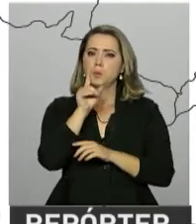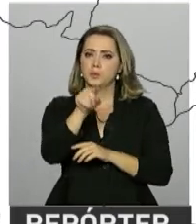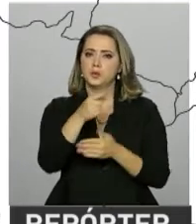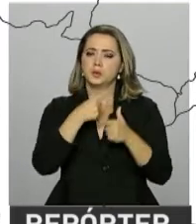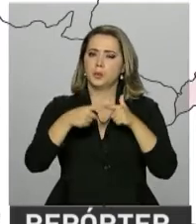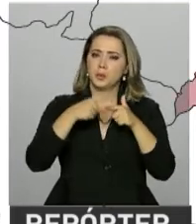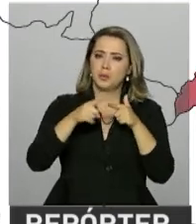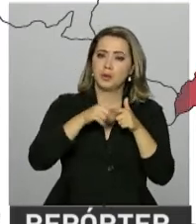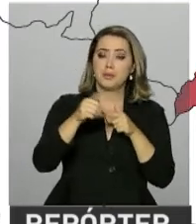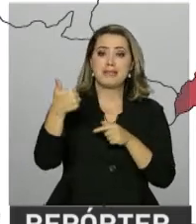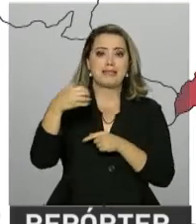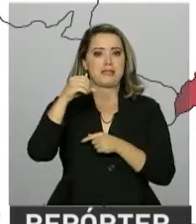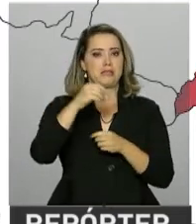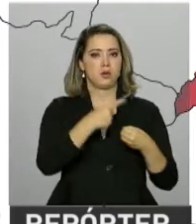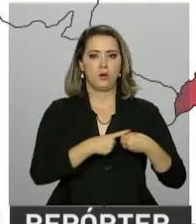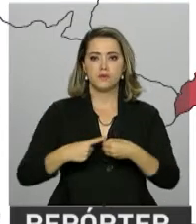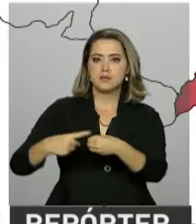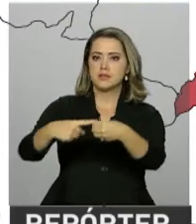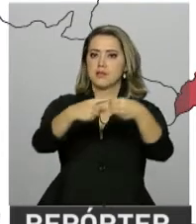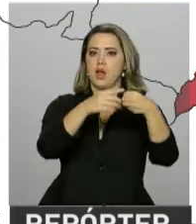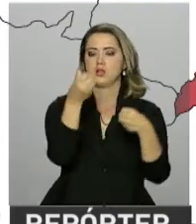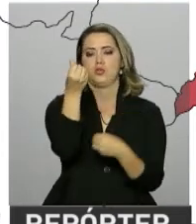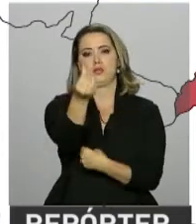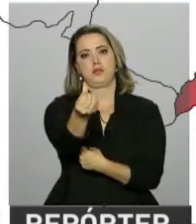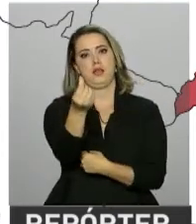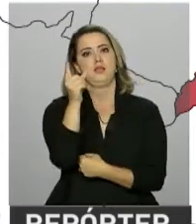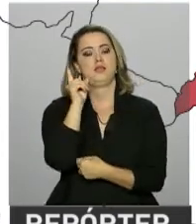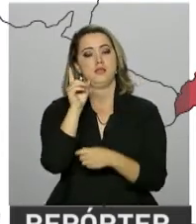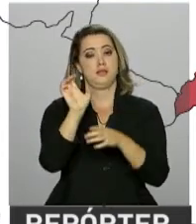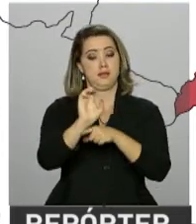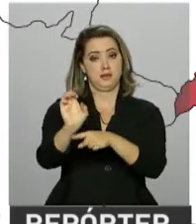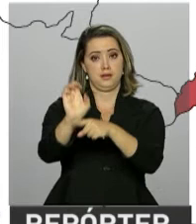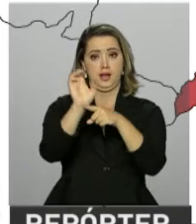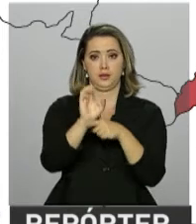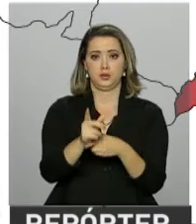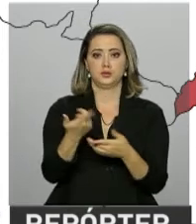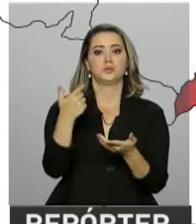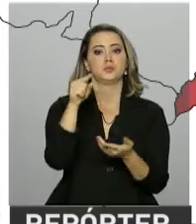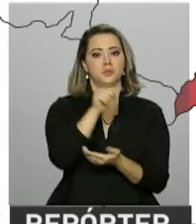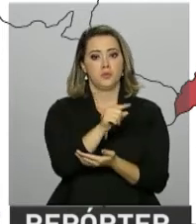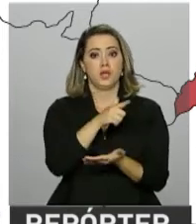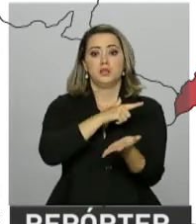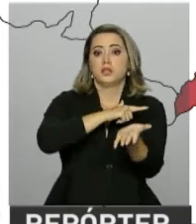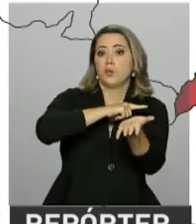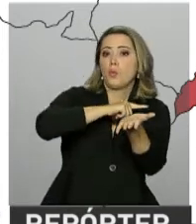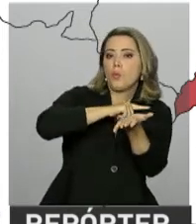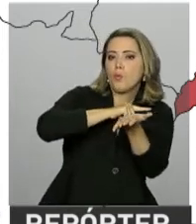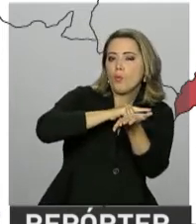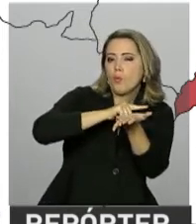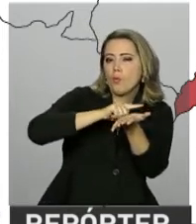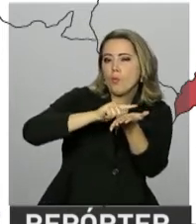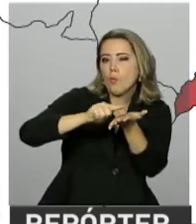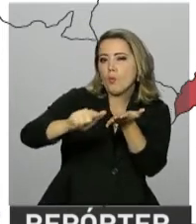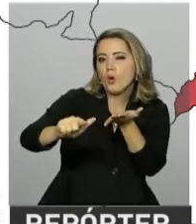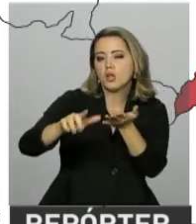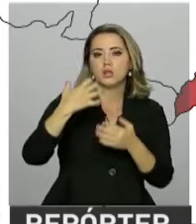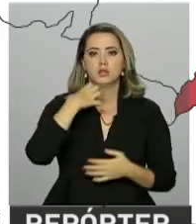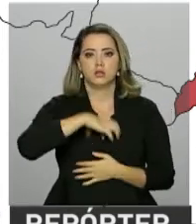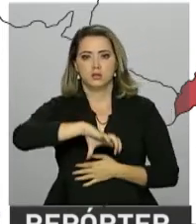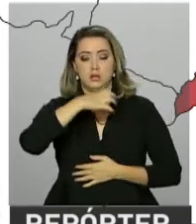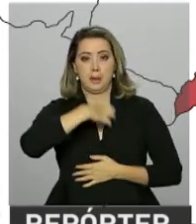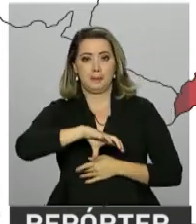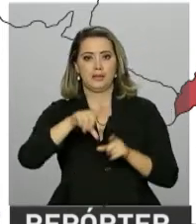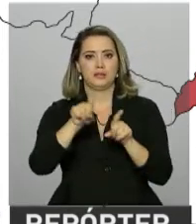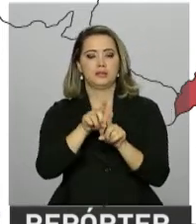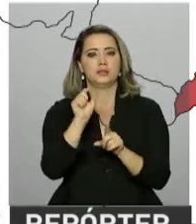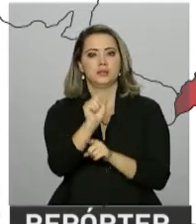de emergência em 19 municípios de seis estados. Este agem é o problema que atinge Medeiros Neto, na Bahia, e sete